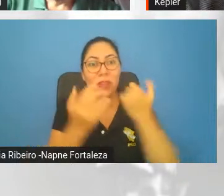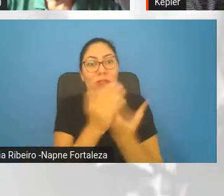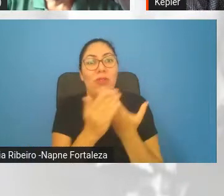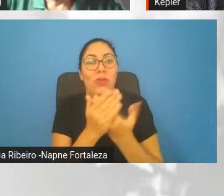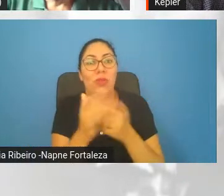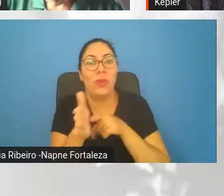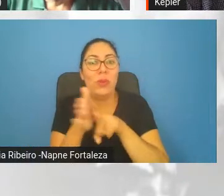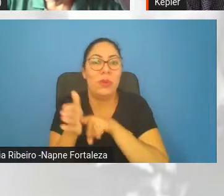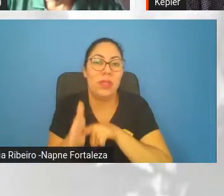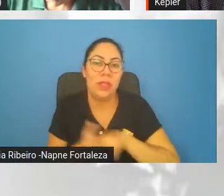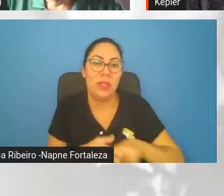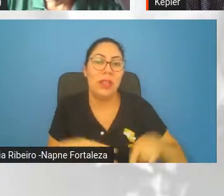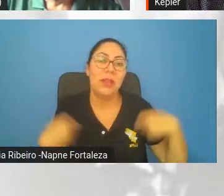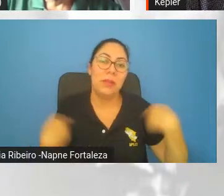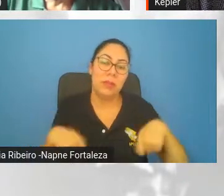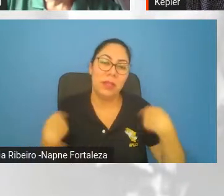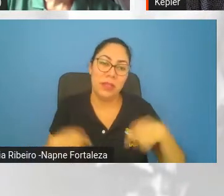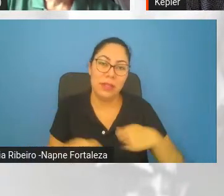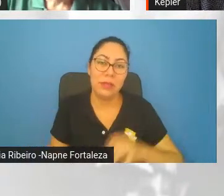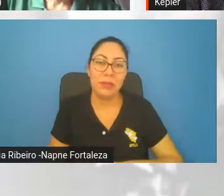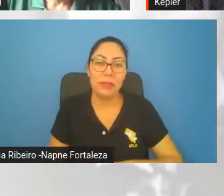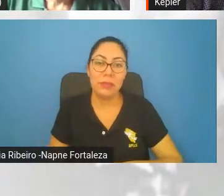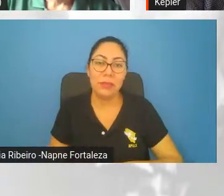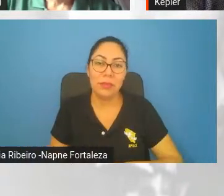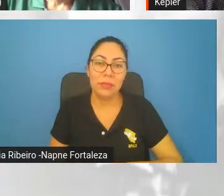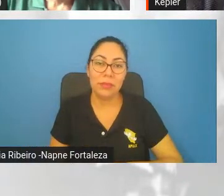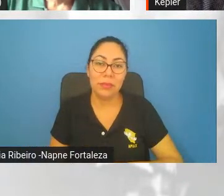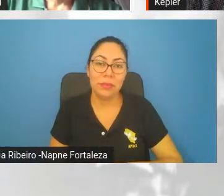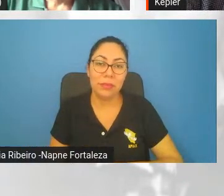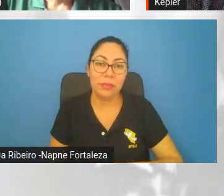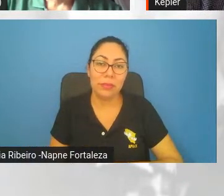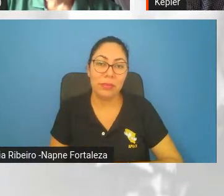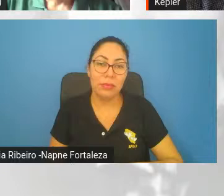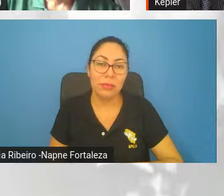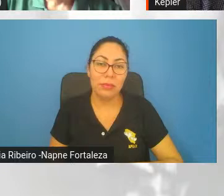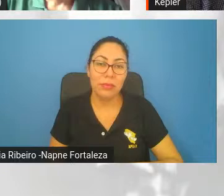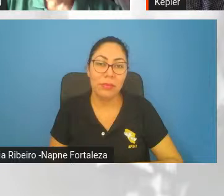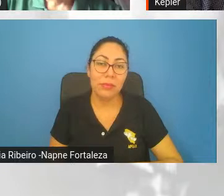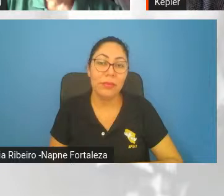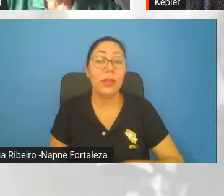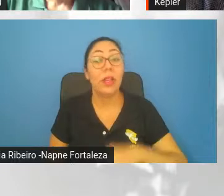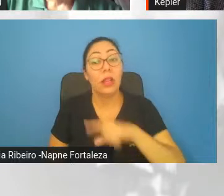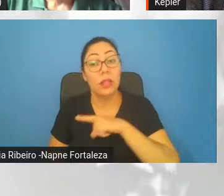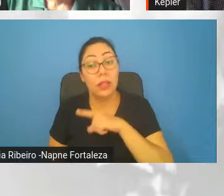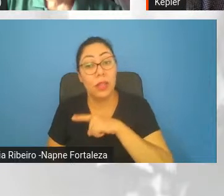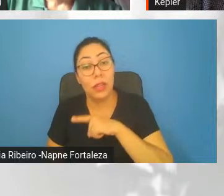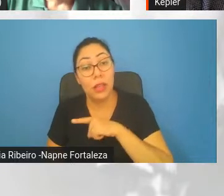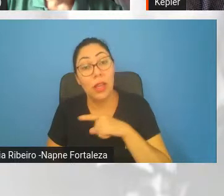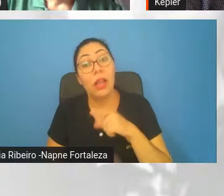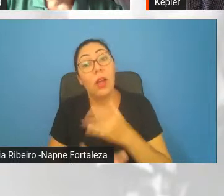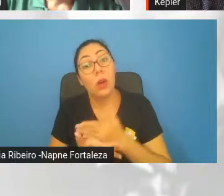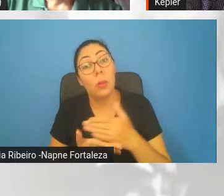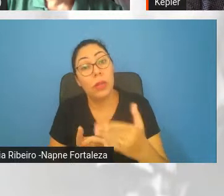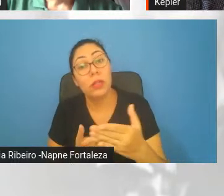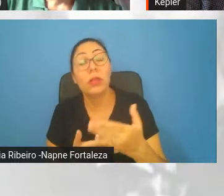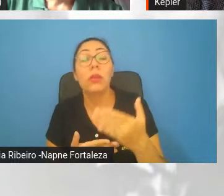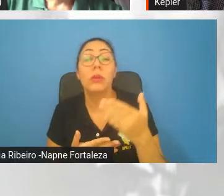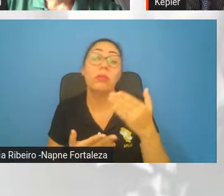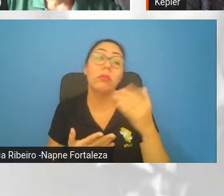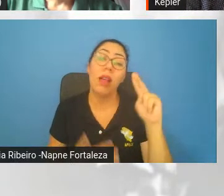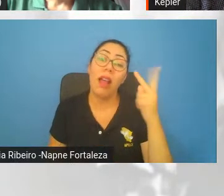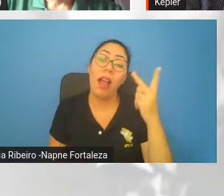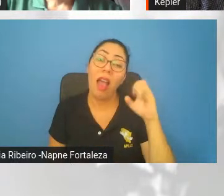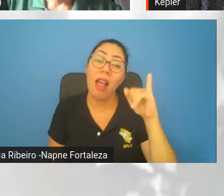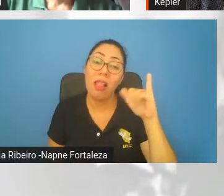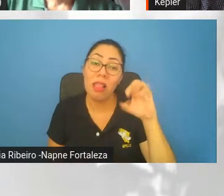Grandes questões da cosmologia observacional, você vê, a partir da época da recombinação foi que hidrogênio e hélio começou, então, por gravitação,